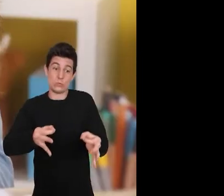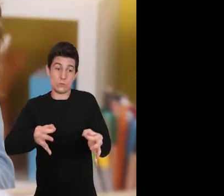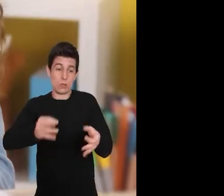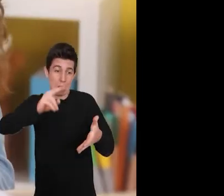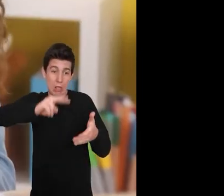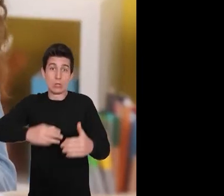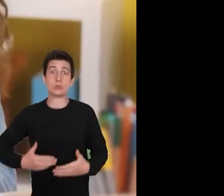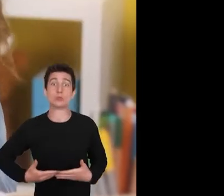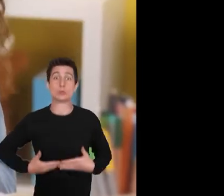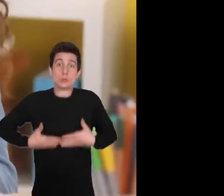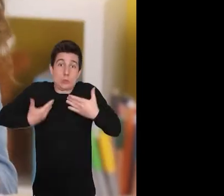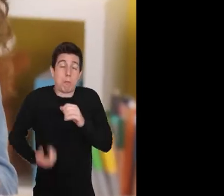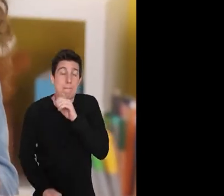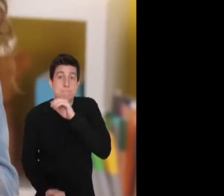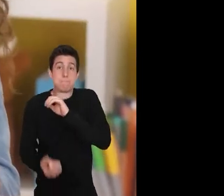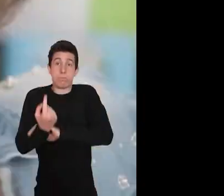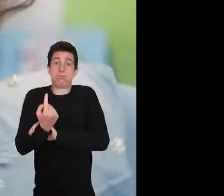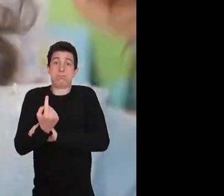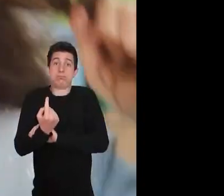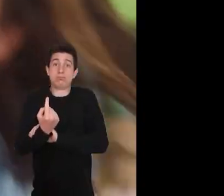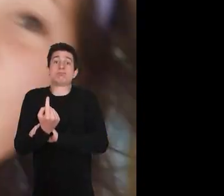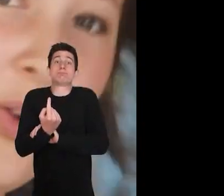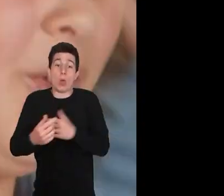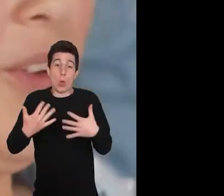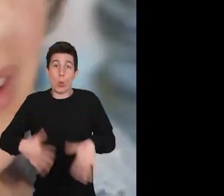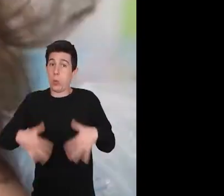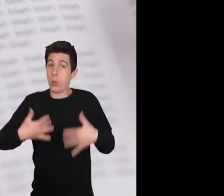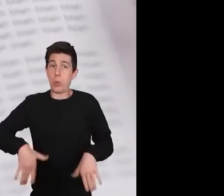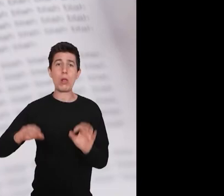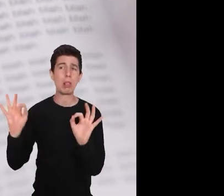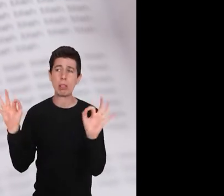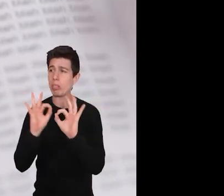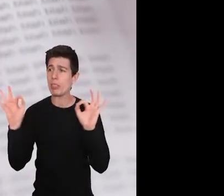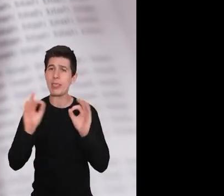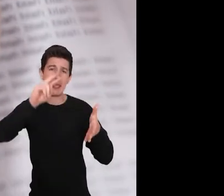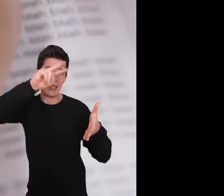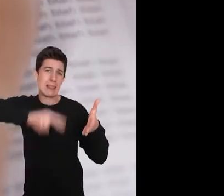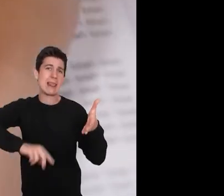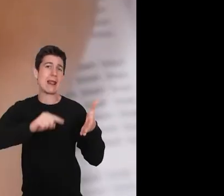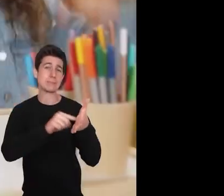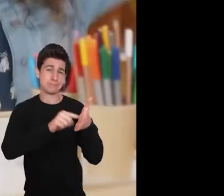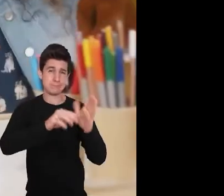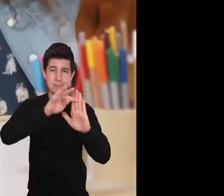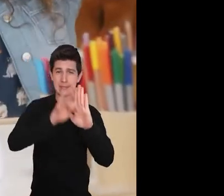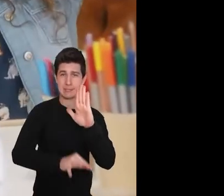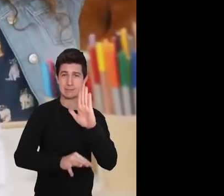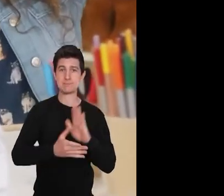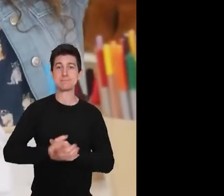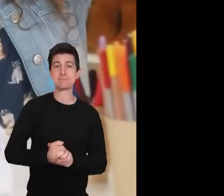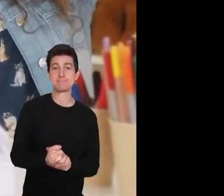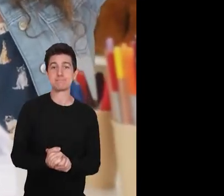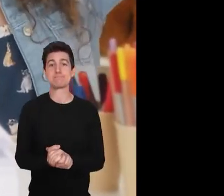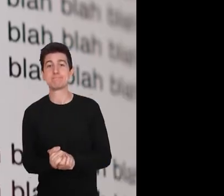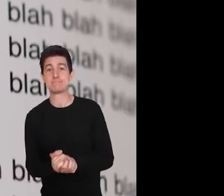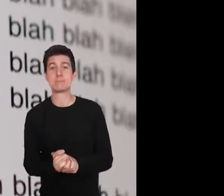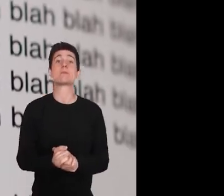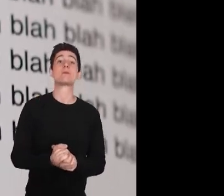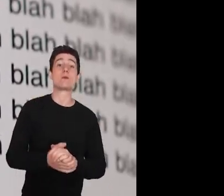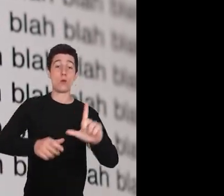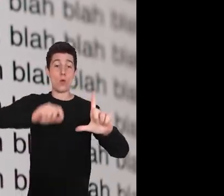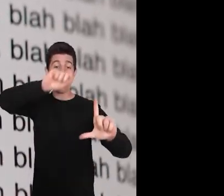Deliberadamente injusto, você vai levar um susto. Cool! Ninguém lê os... termos de condições.